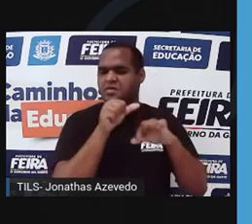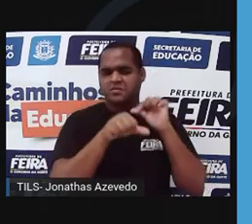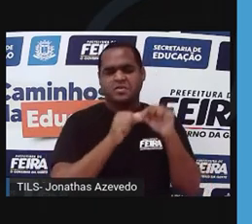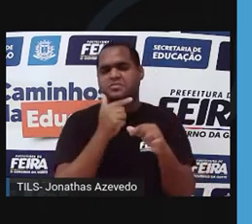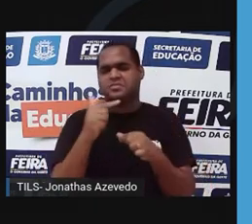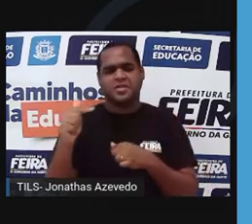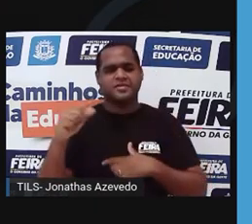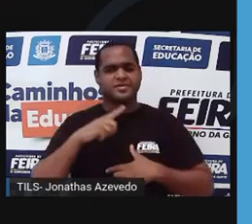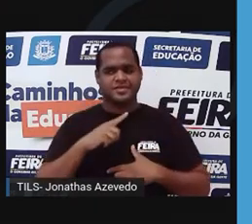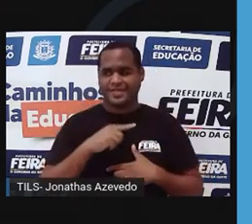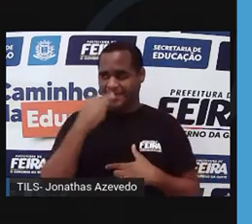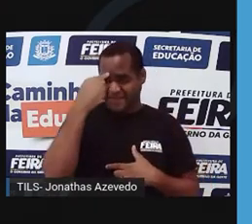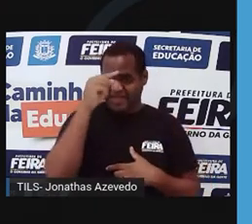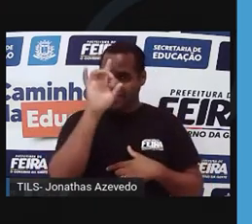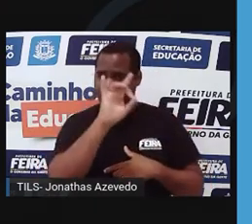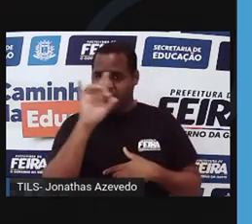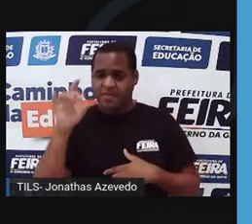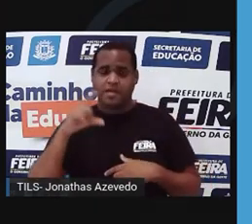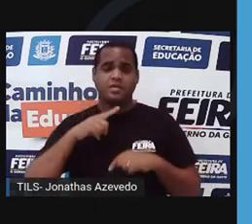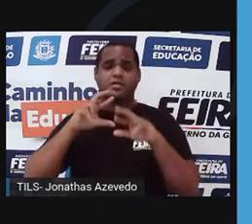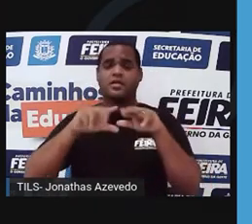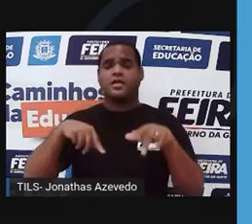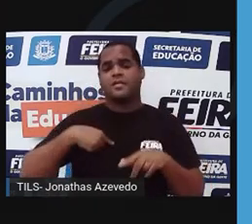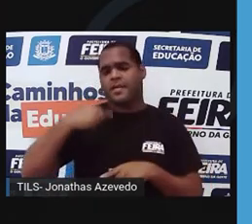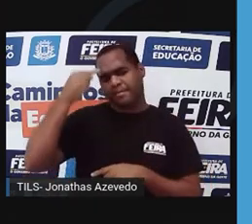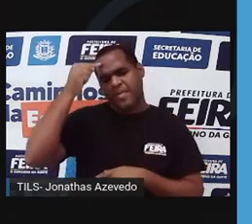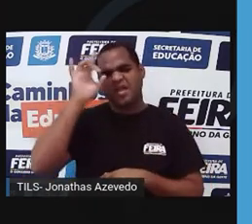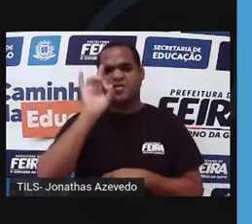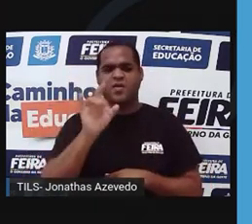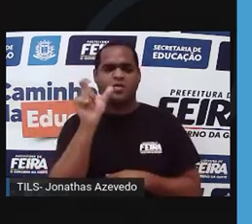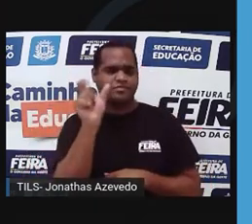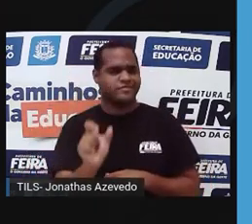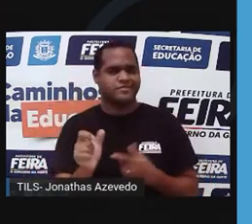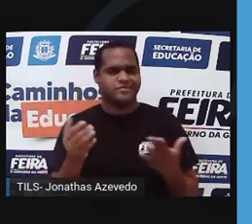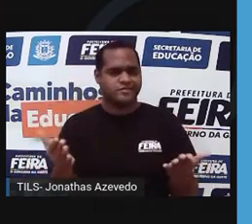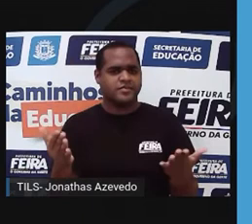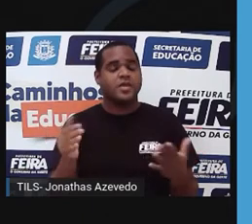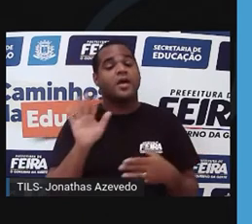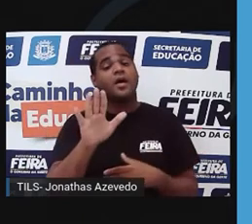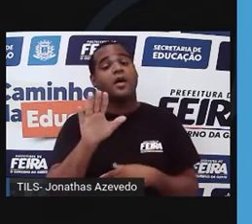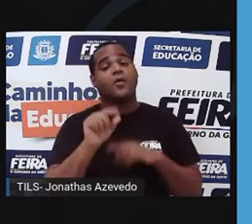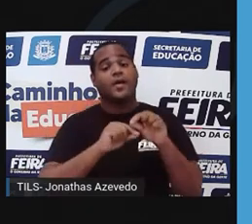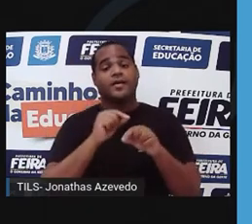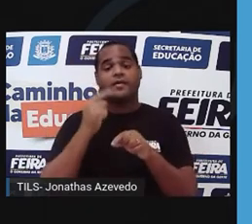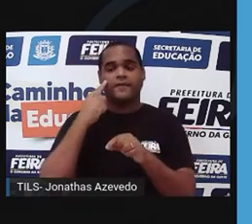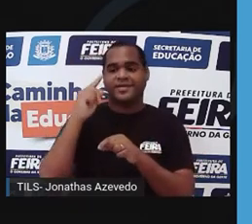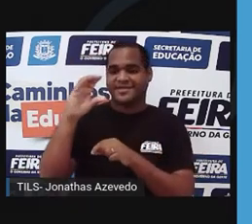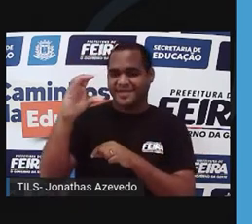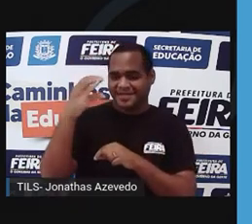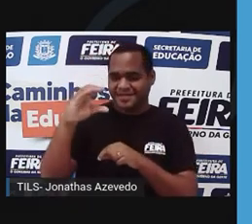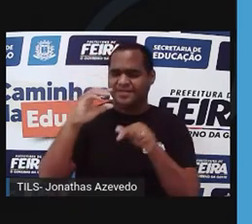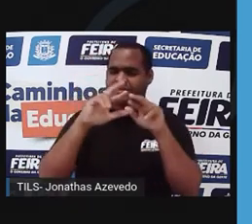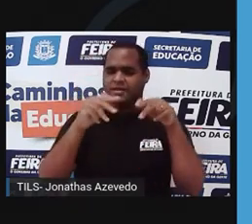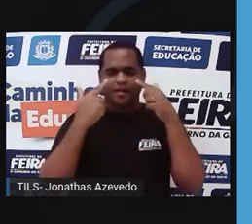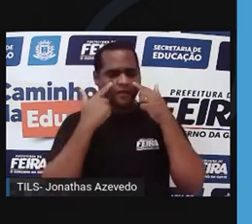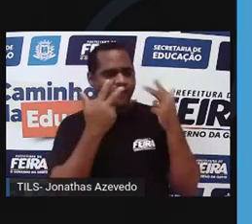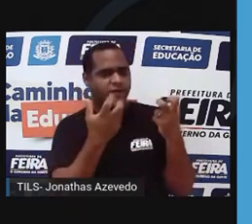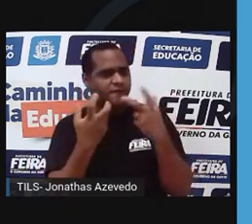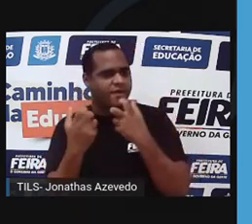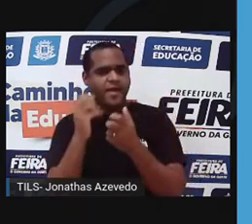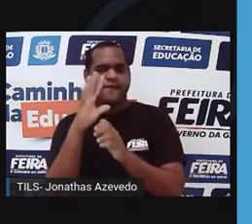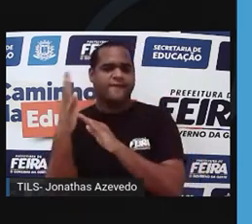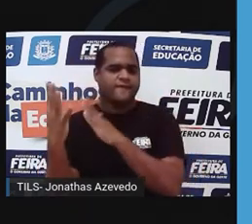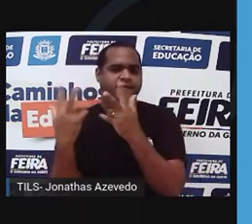os seres. Que cada ser, ele era apenas daquela forma. Porém, muitos cientistas, observadores da